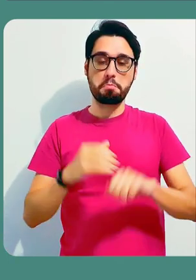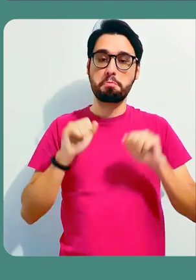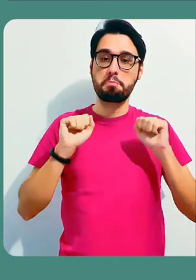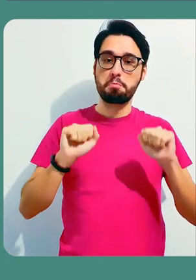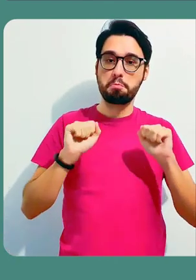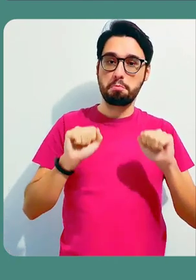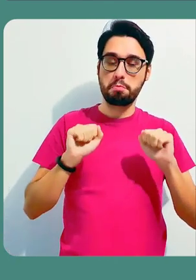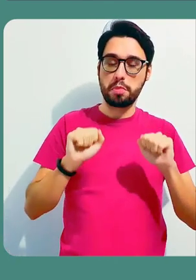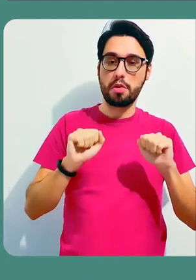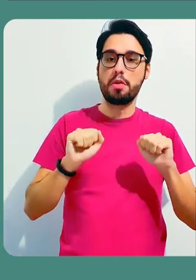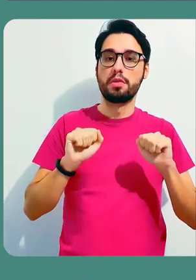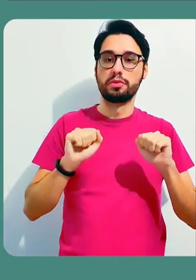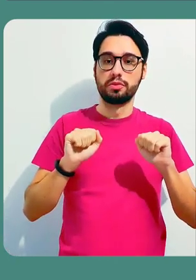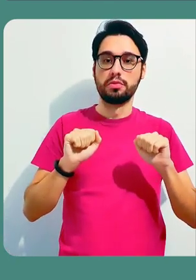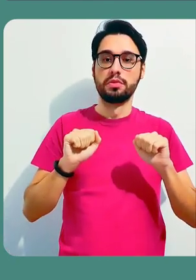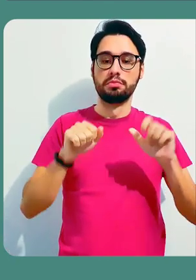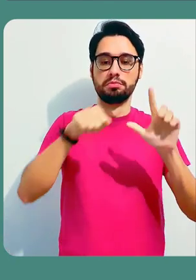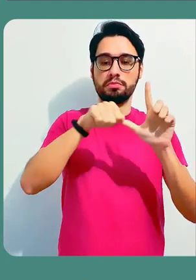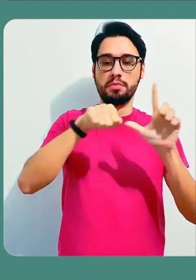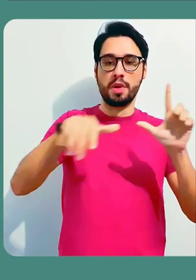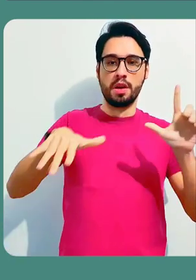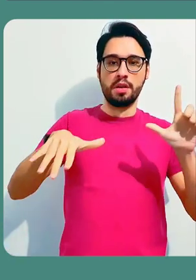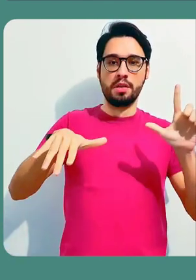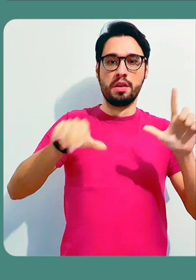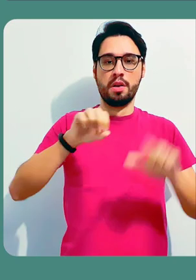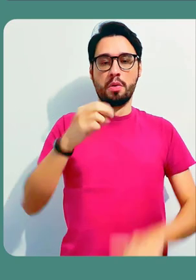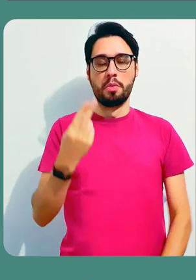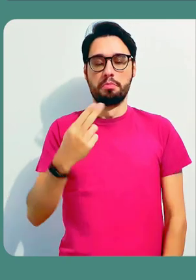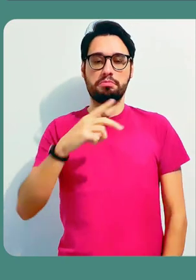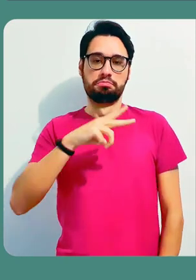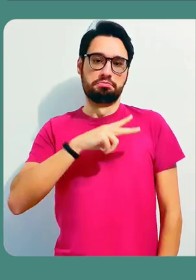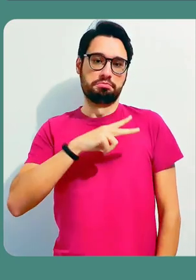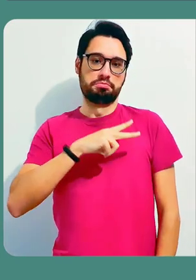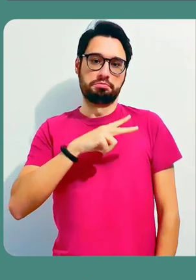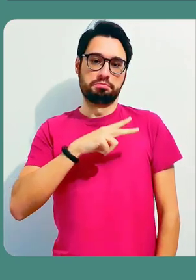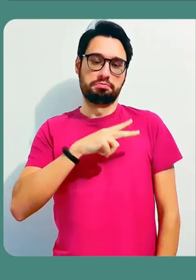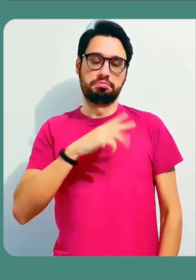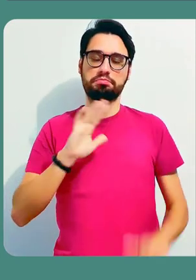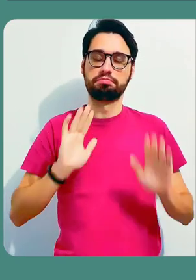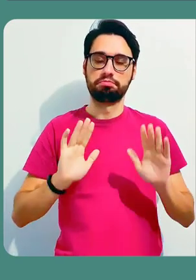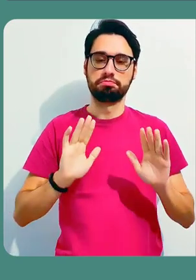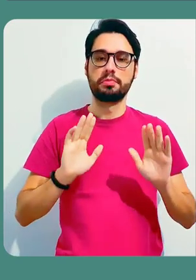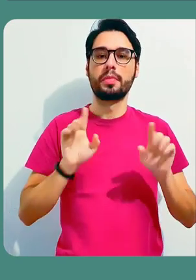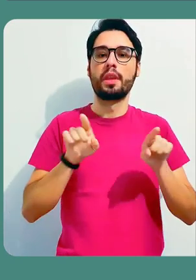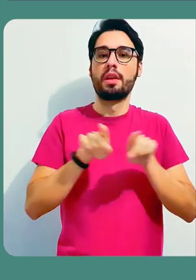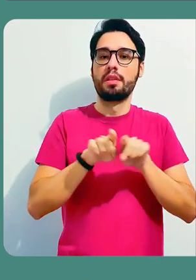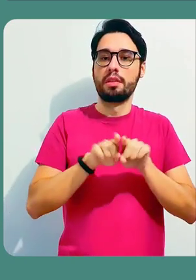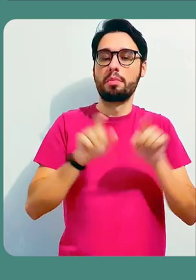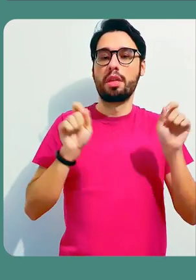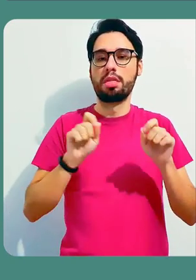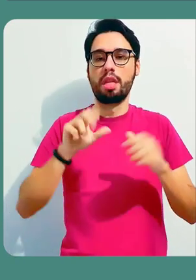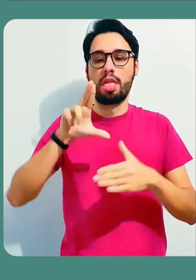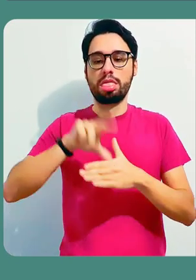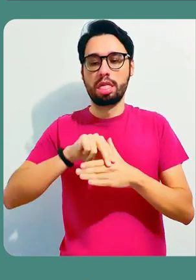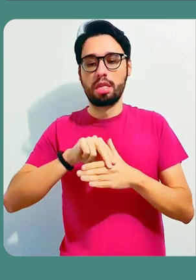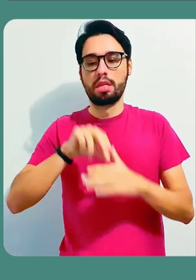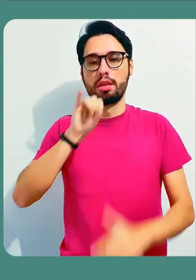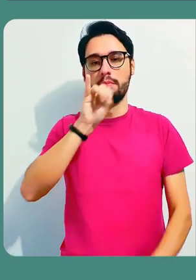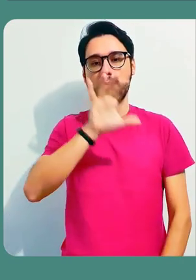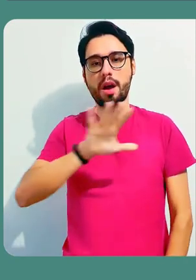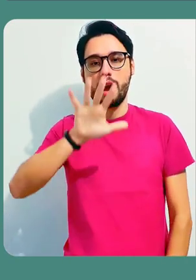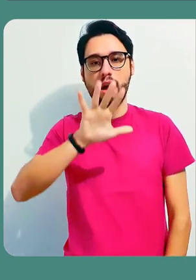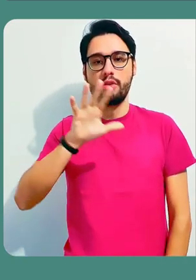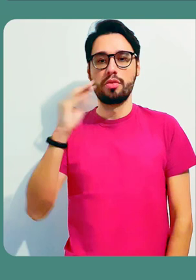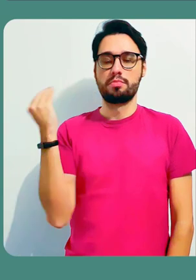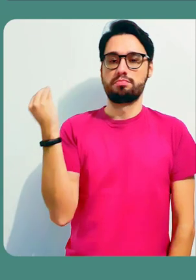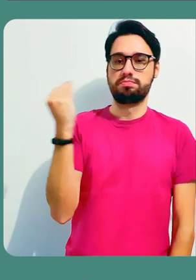Então, o Jamboard vai abrir uma tela em branco. Você pode aqui habilitar o compartilhamento ou deixar ele privado só para